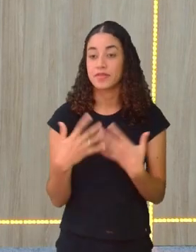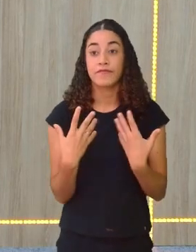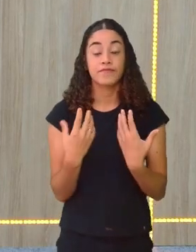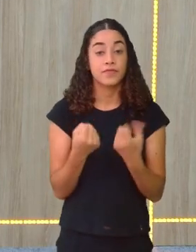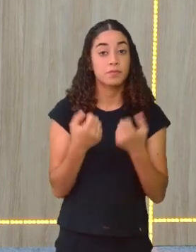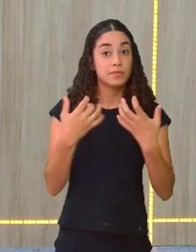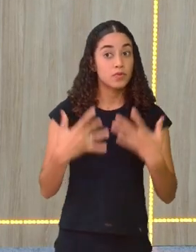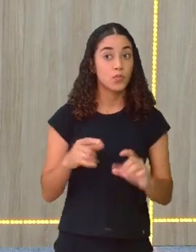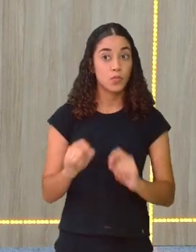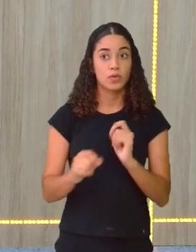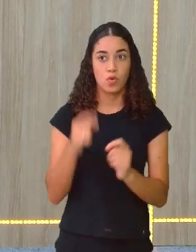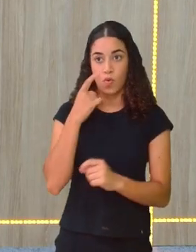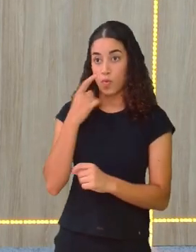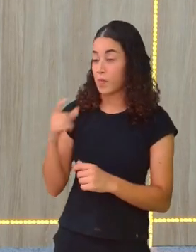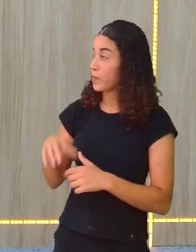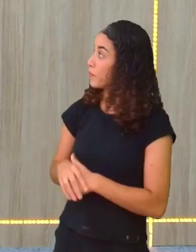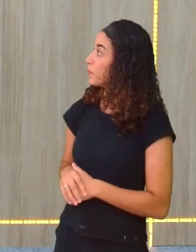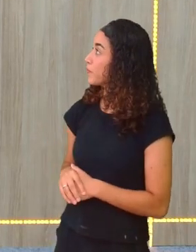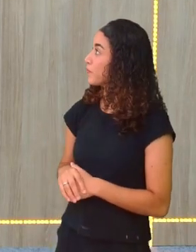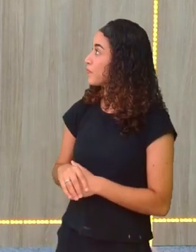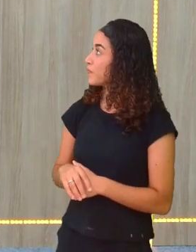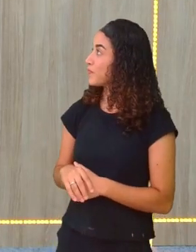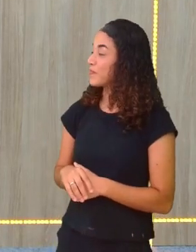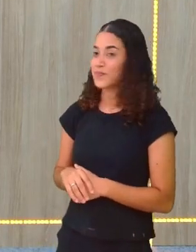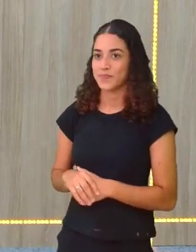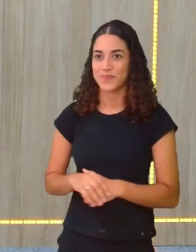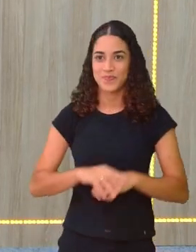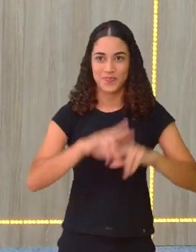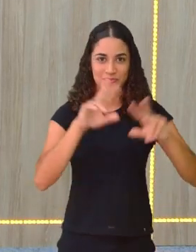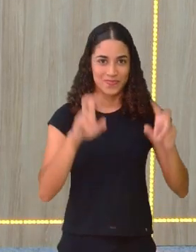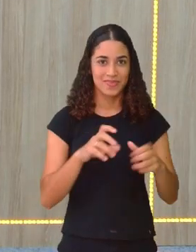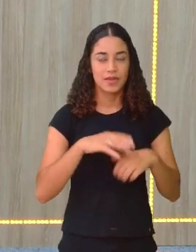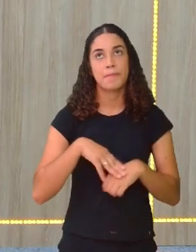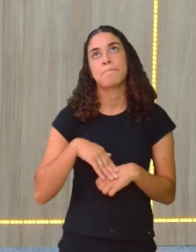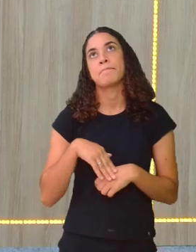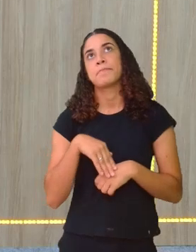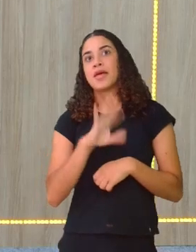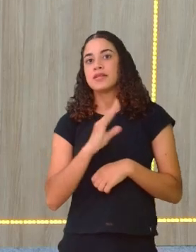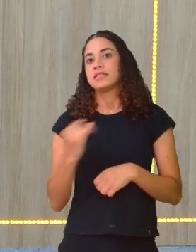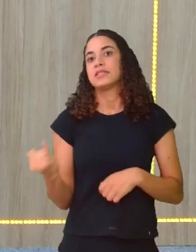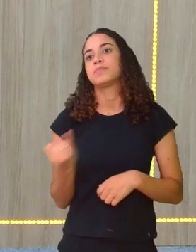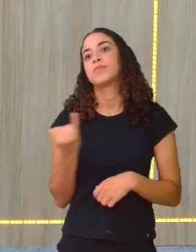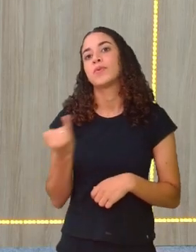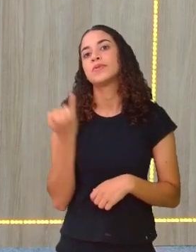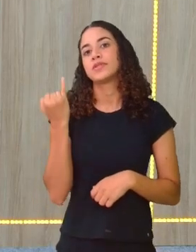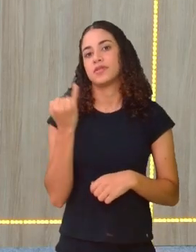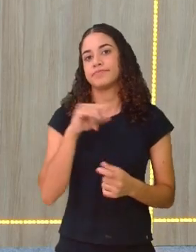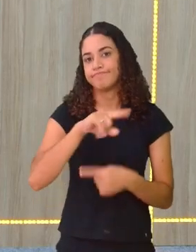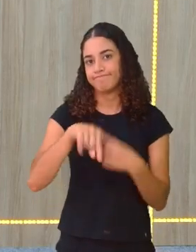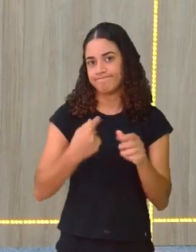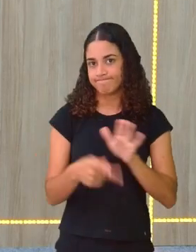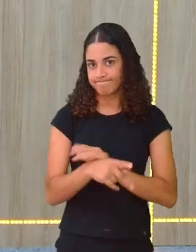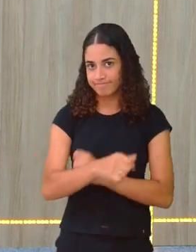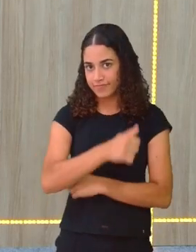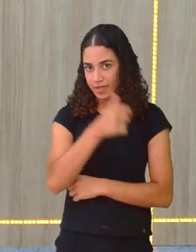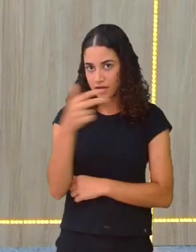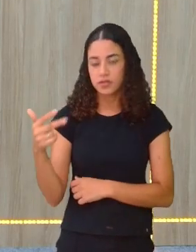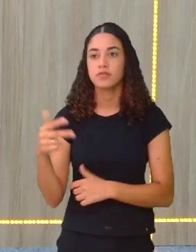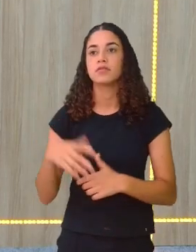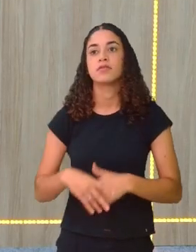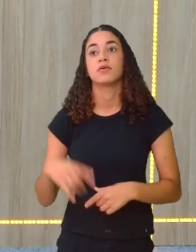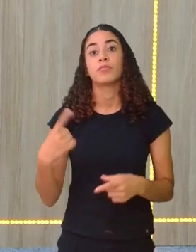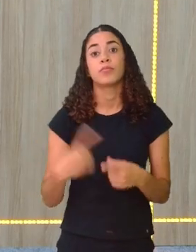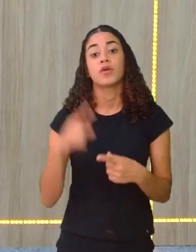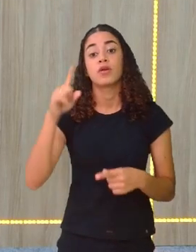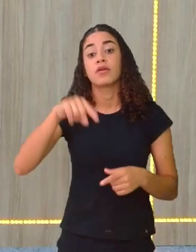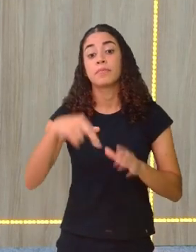falar hoje mais sobre o pastorio, que é um dos folguedos mais importantes do ciclo natalino. Porque ele